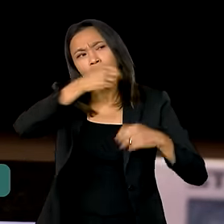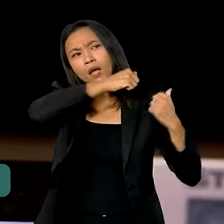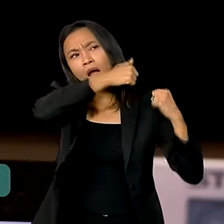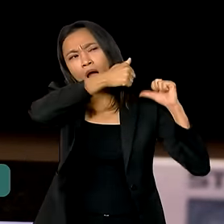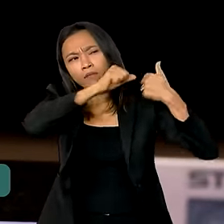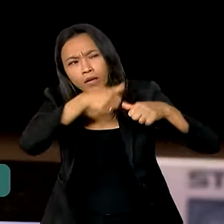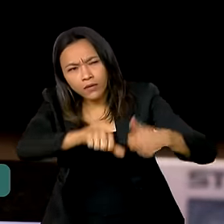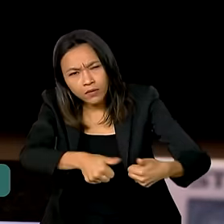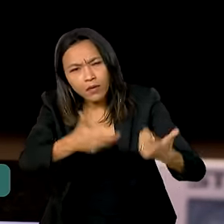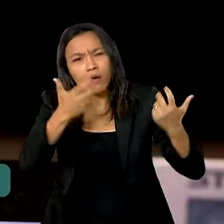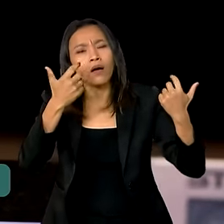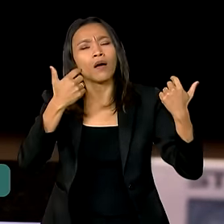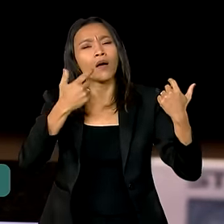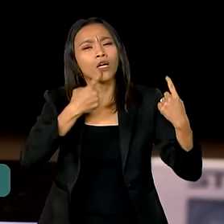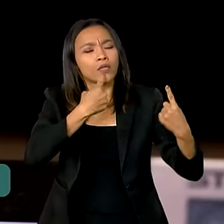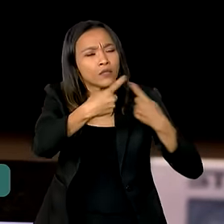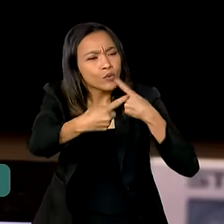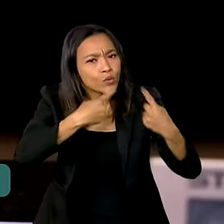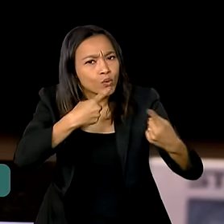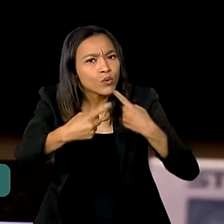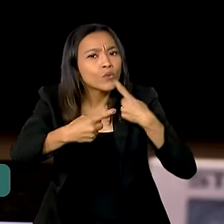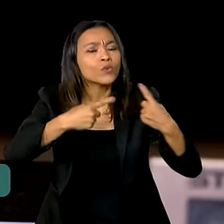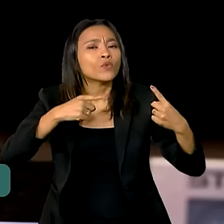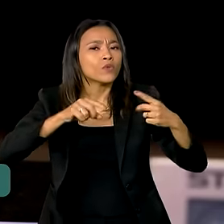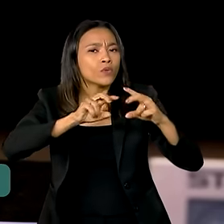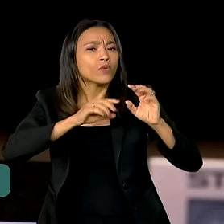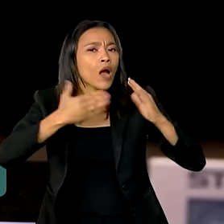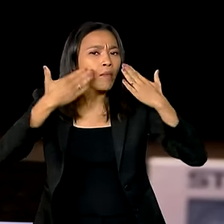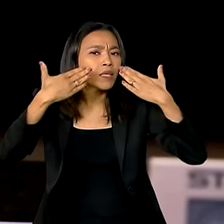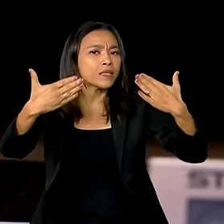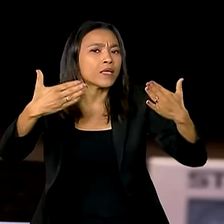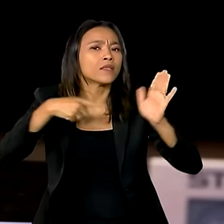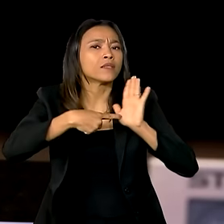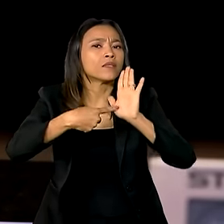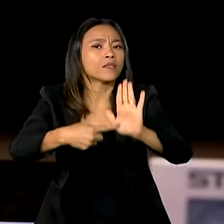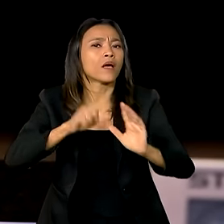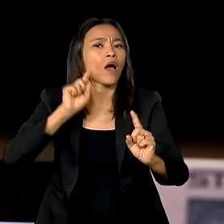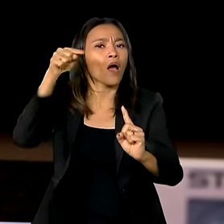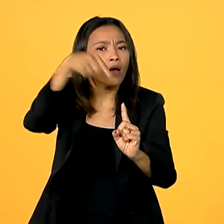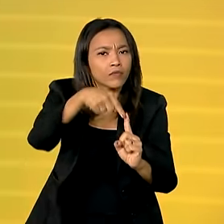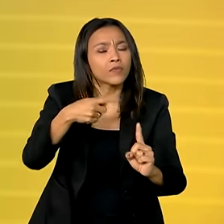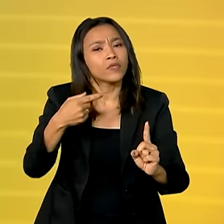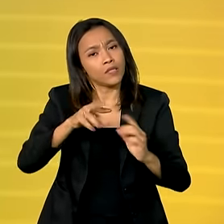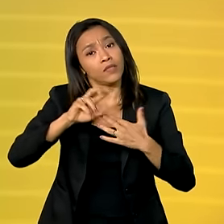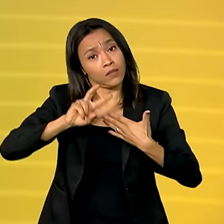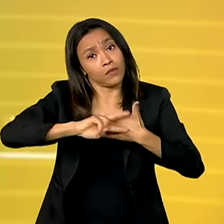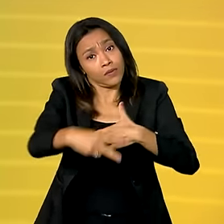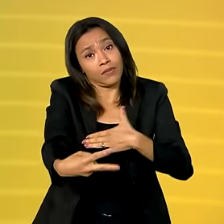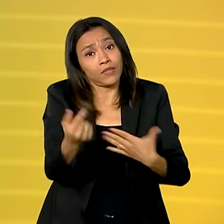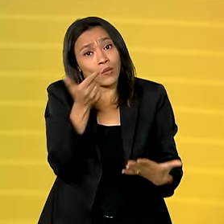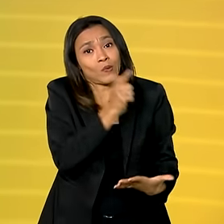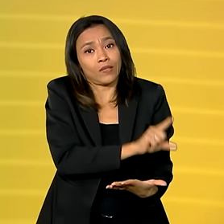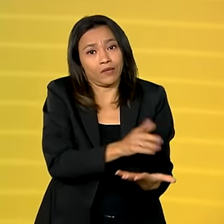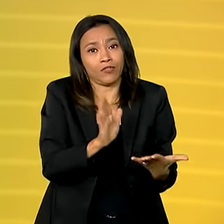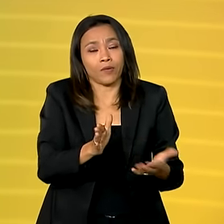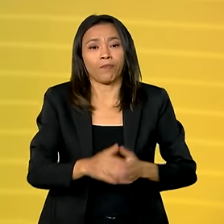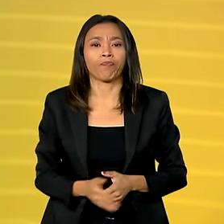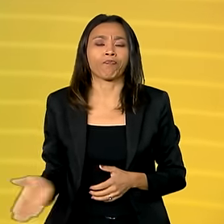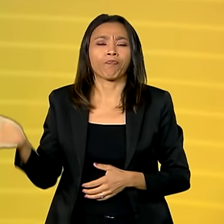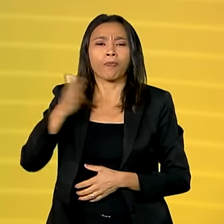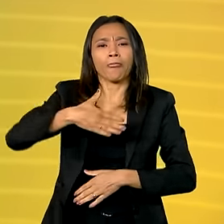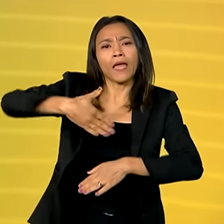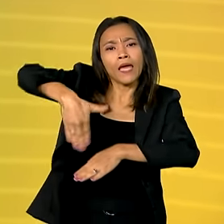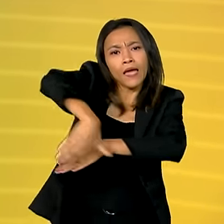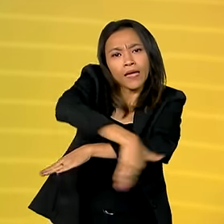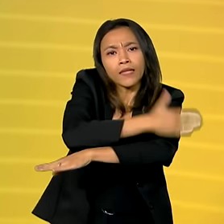das metas apresentadas e dos resultados obtidos. CEP para